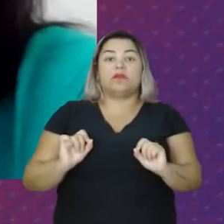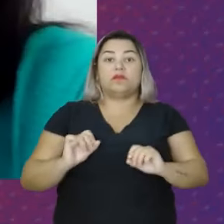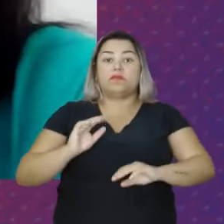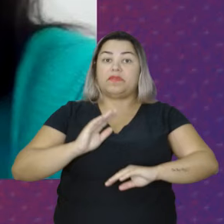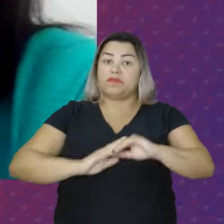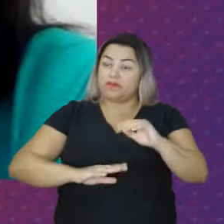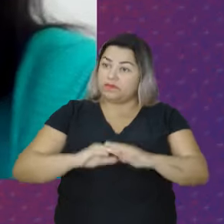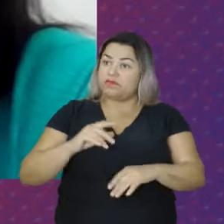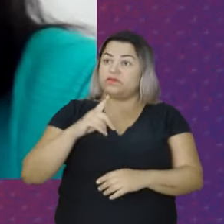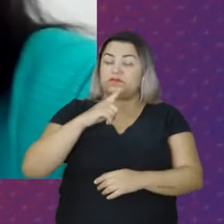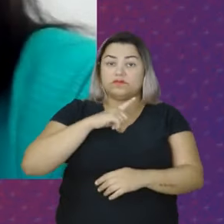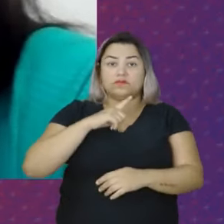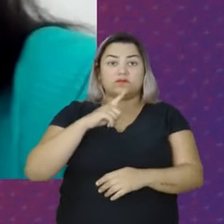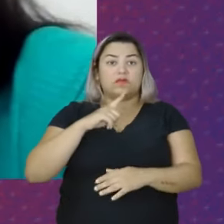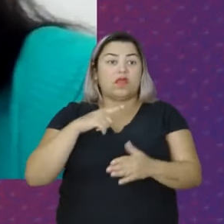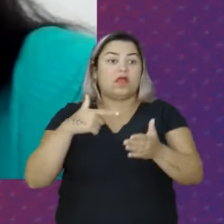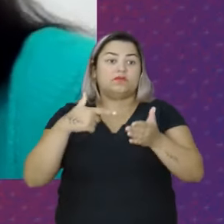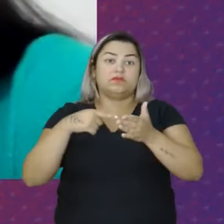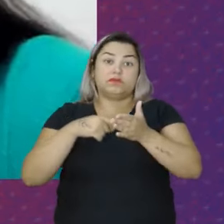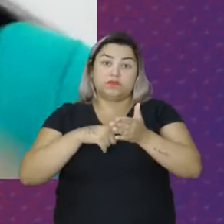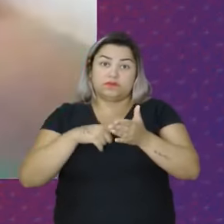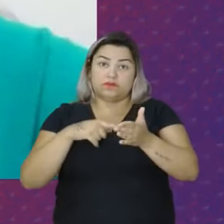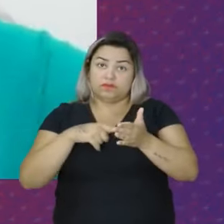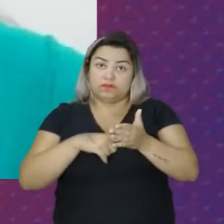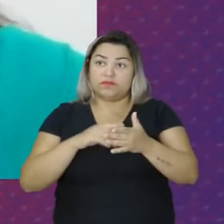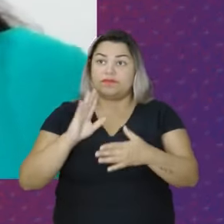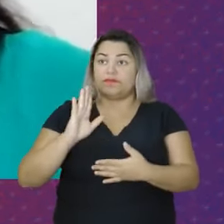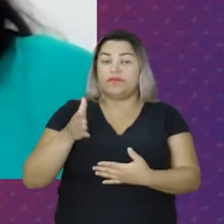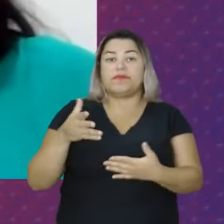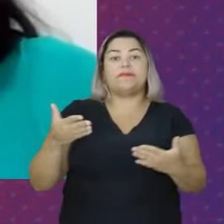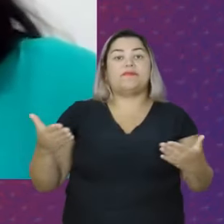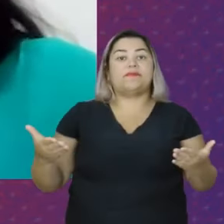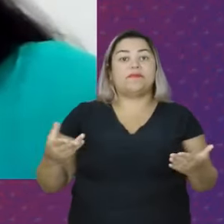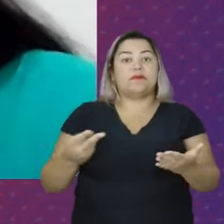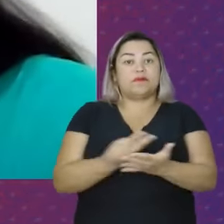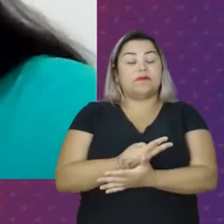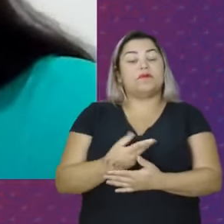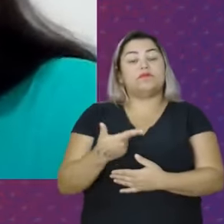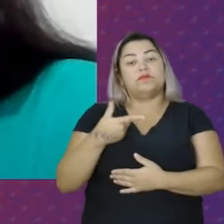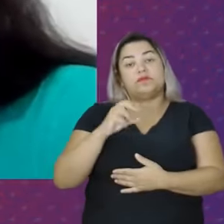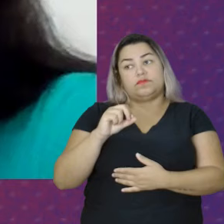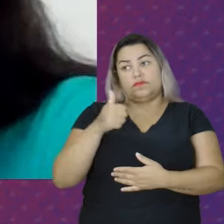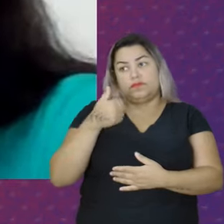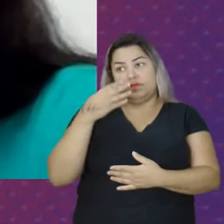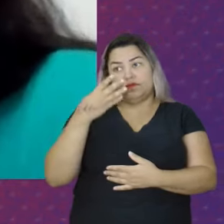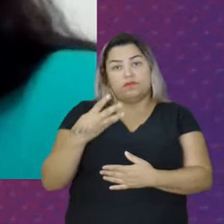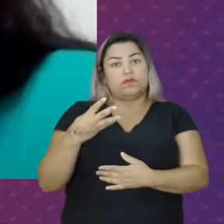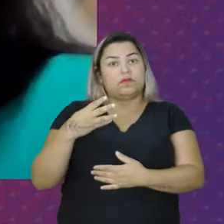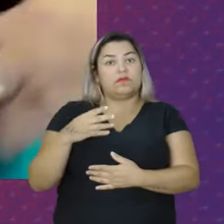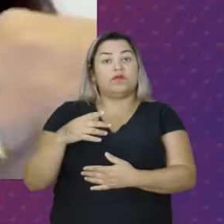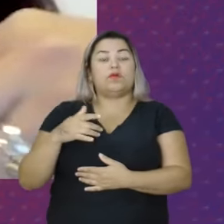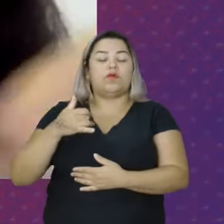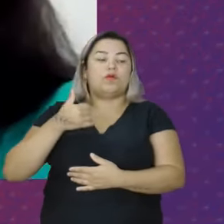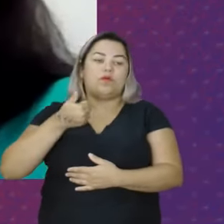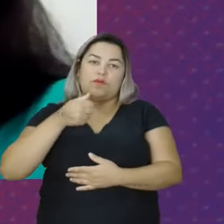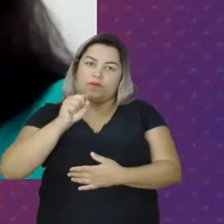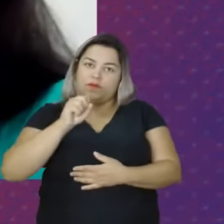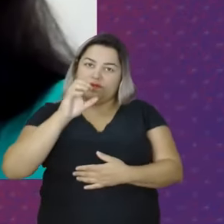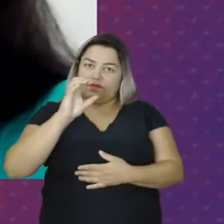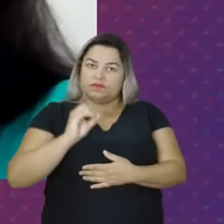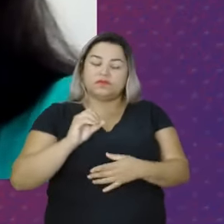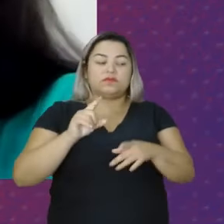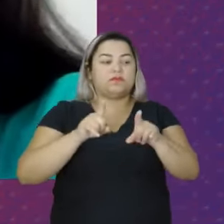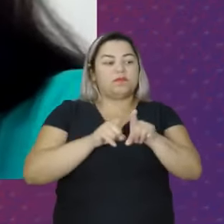De receber denúncias E aí já agora Em 2014 O Ligue 180 Ele incorpora